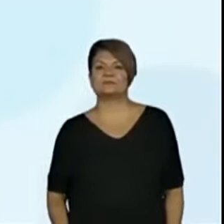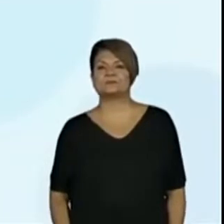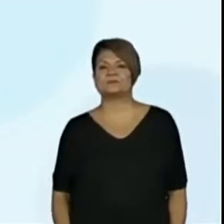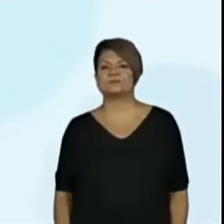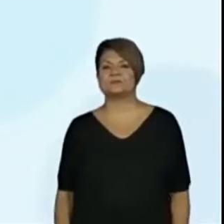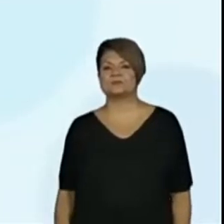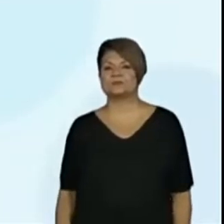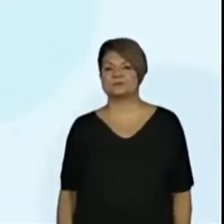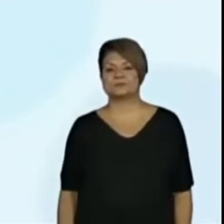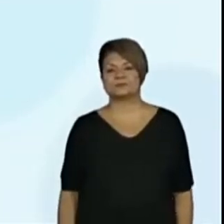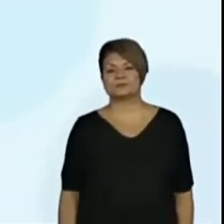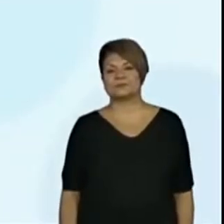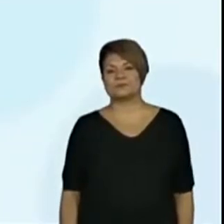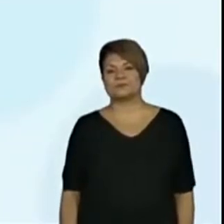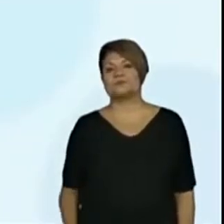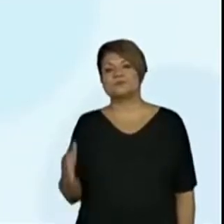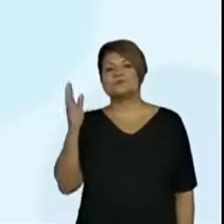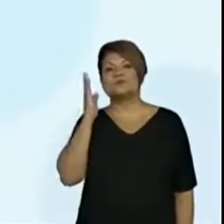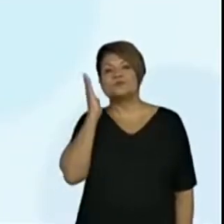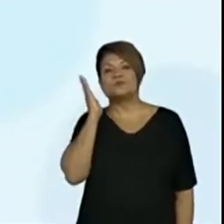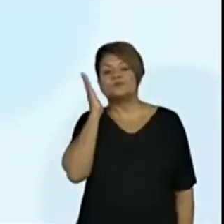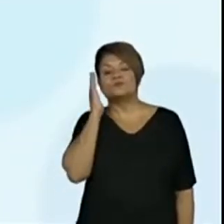Vamos ver se as crianças sabem?